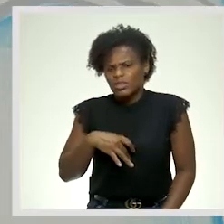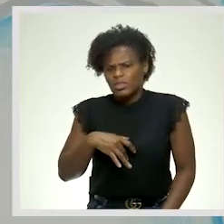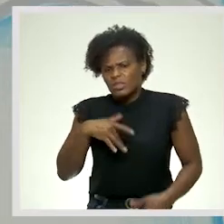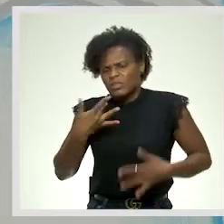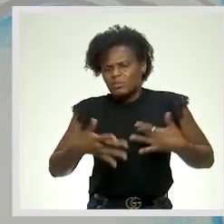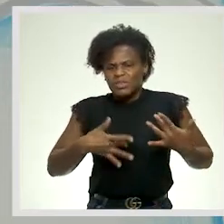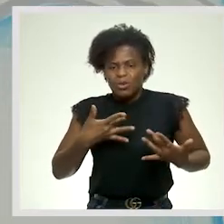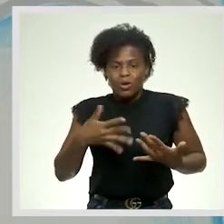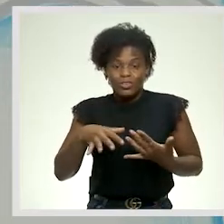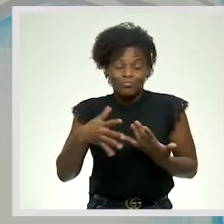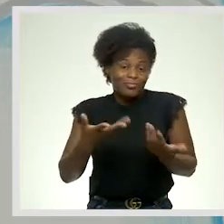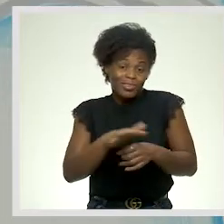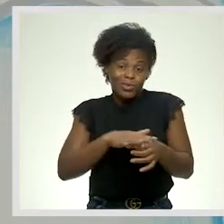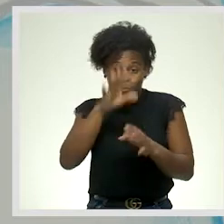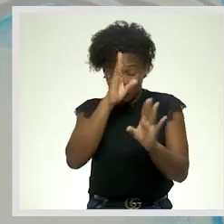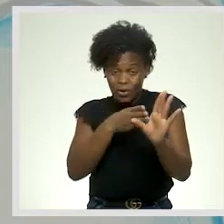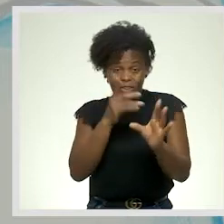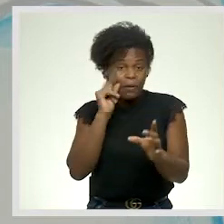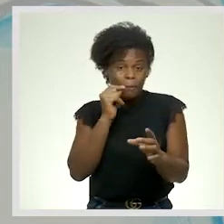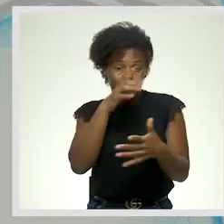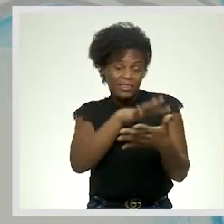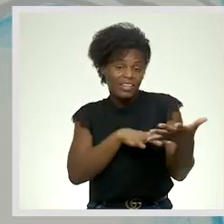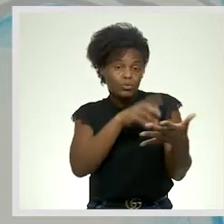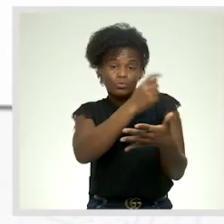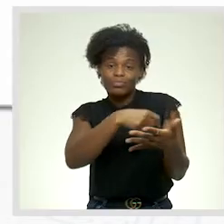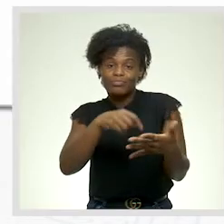estados psicológicos do autor do texto?